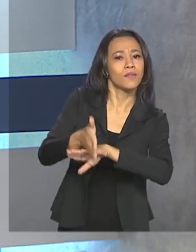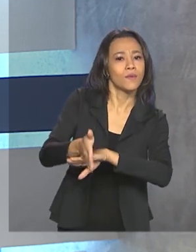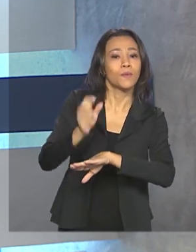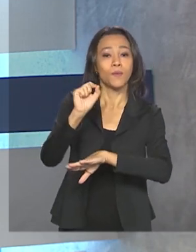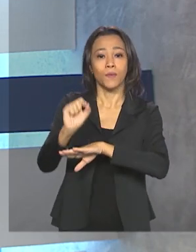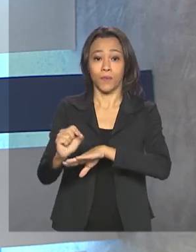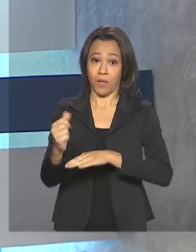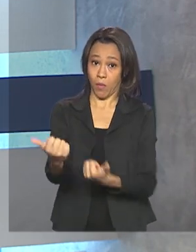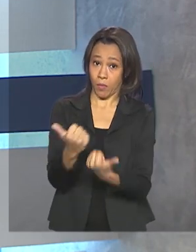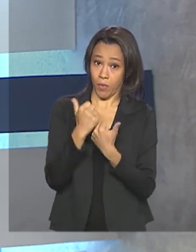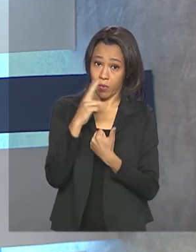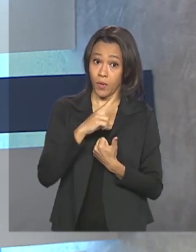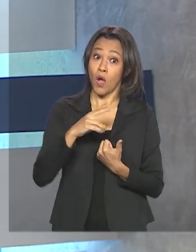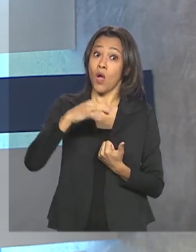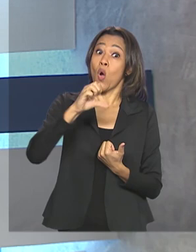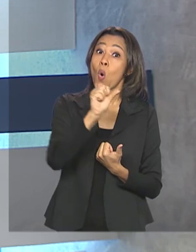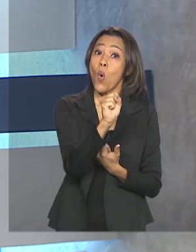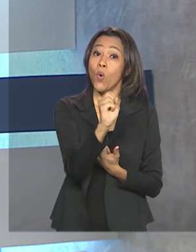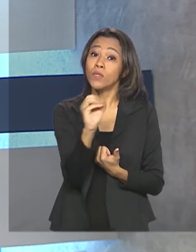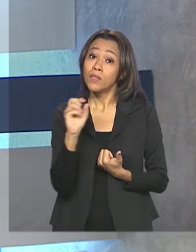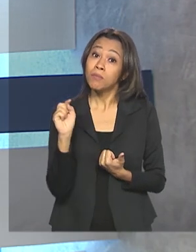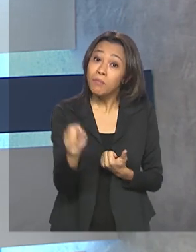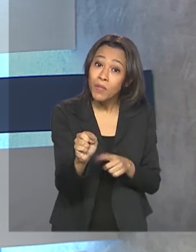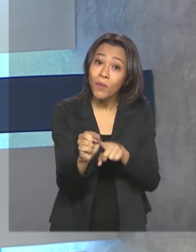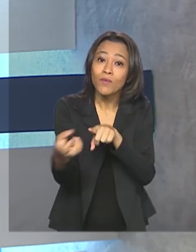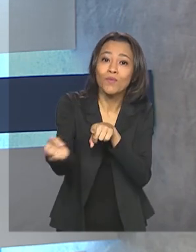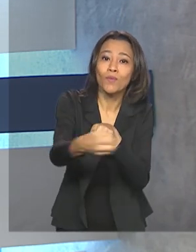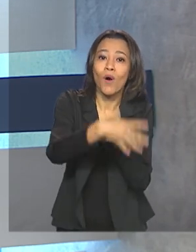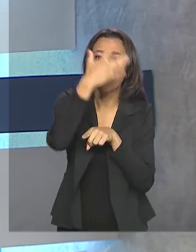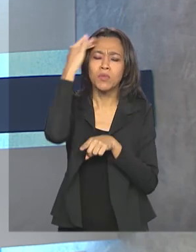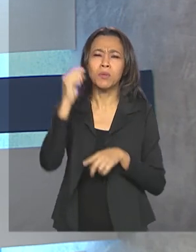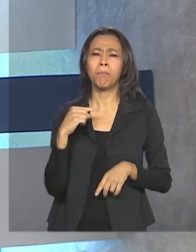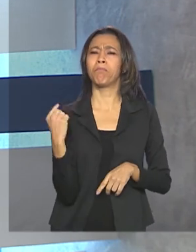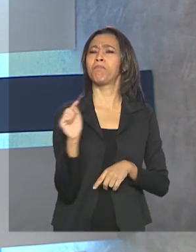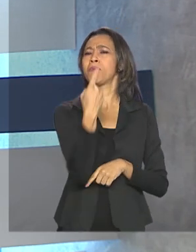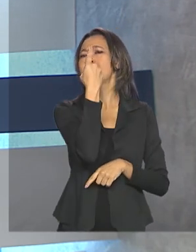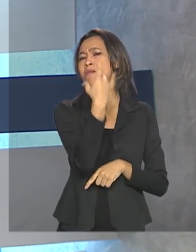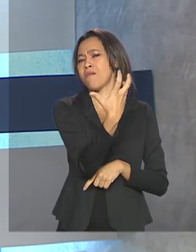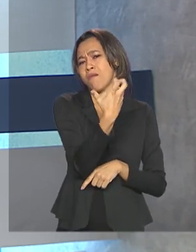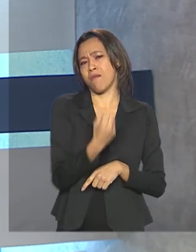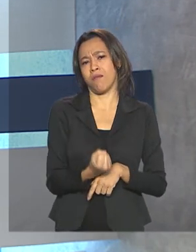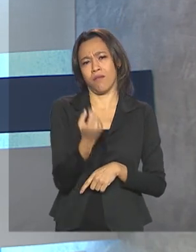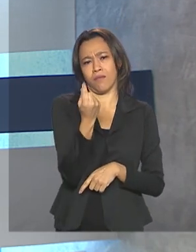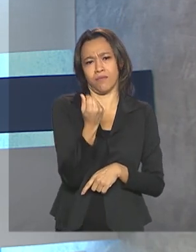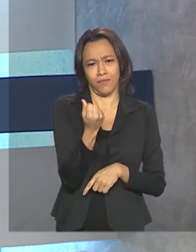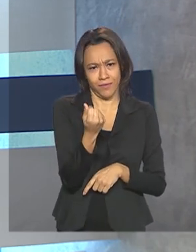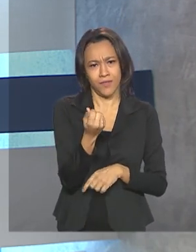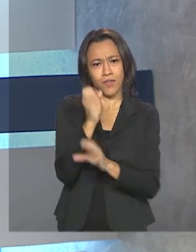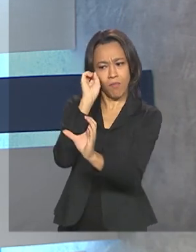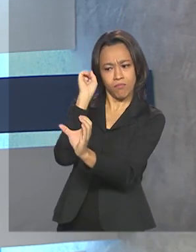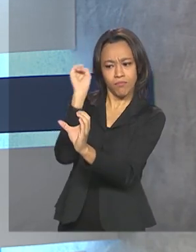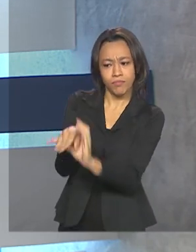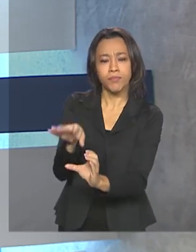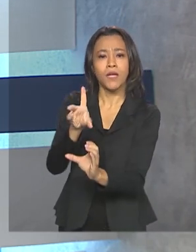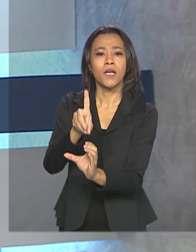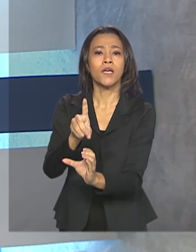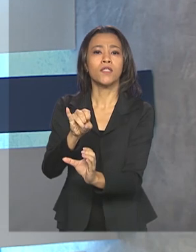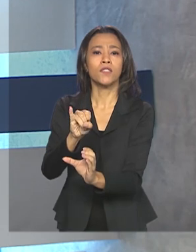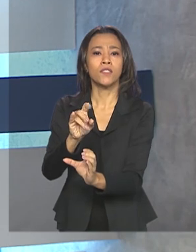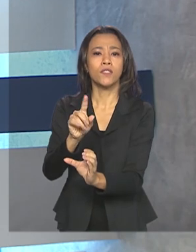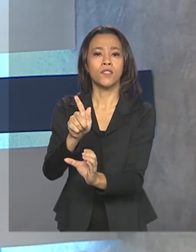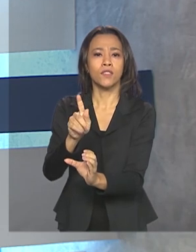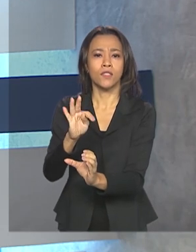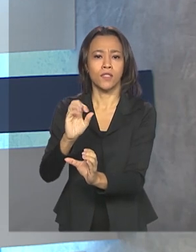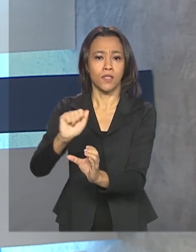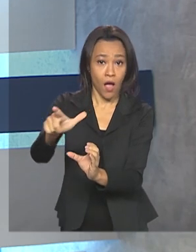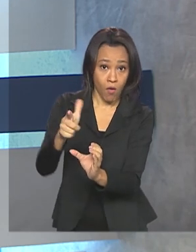800 mil são novos beneficiários que vão ter o dinheiro da primeira parcela depositado na poupança digital da Caixa. O calendário